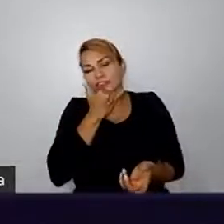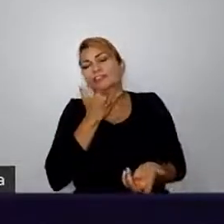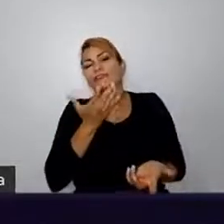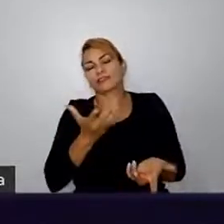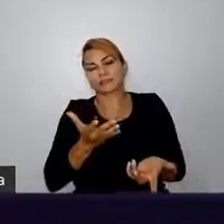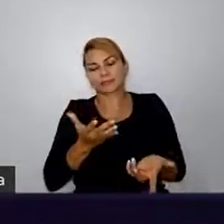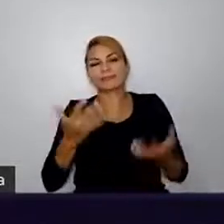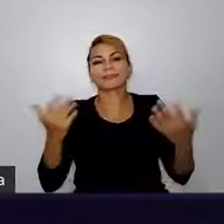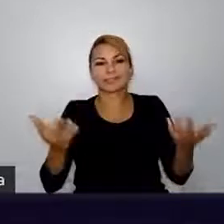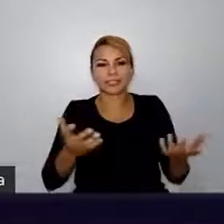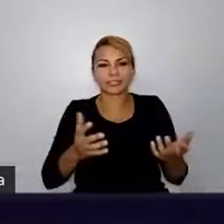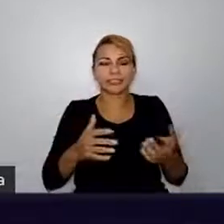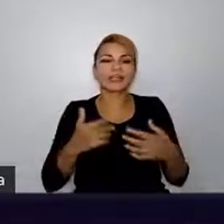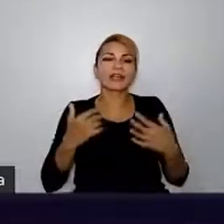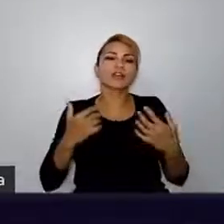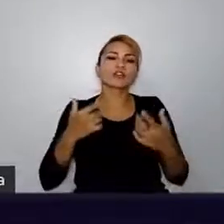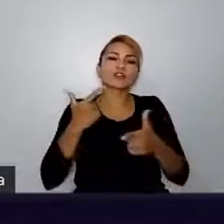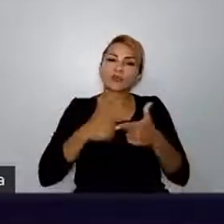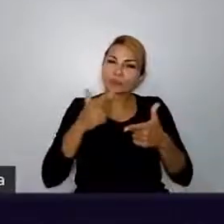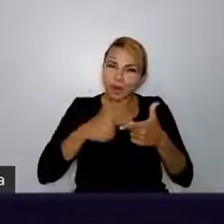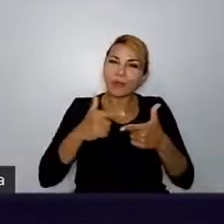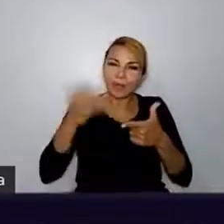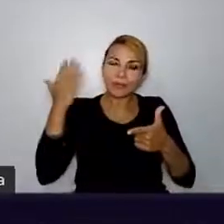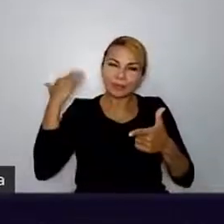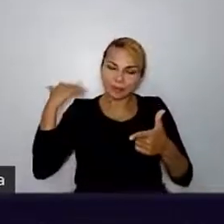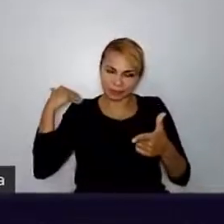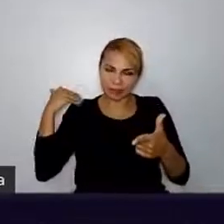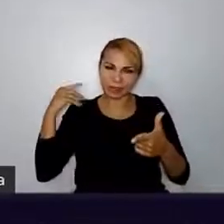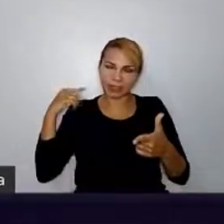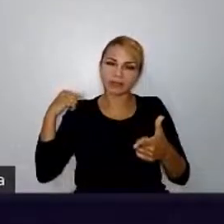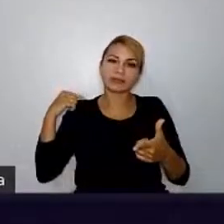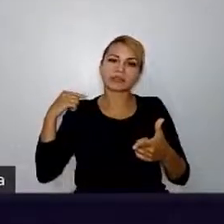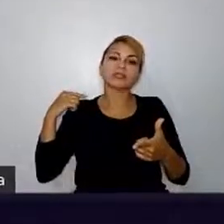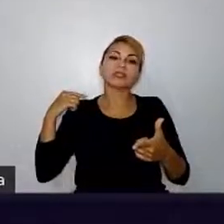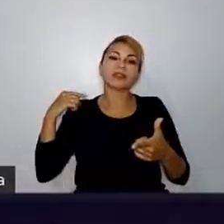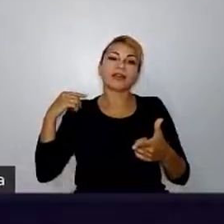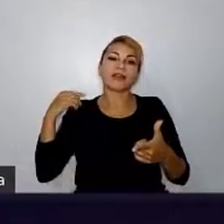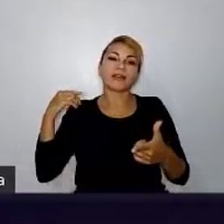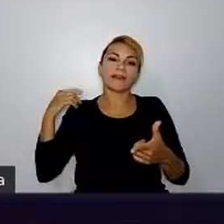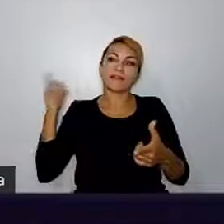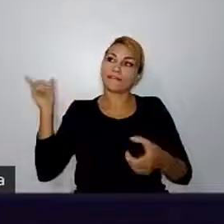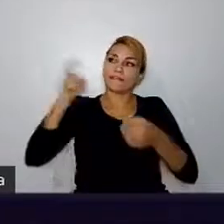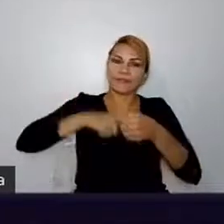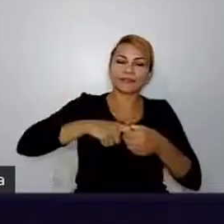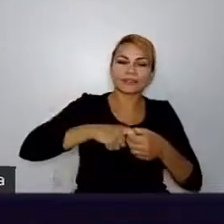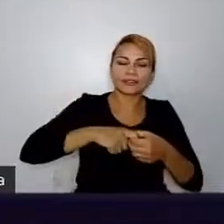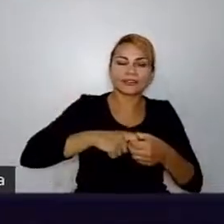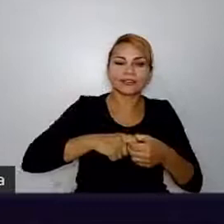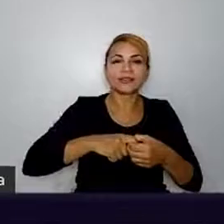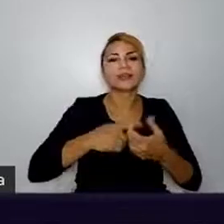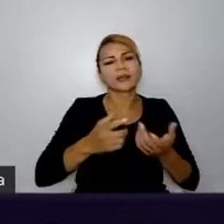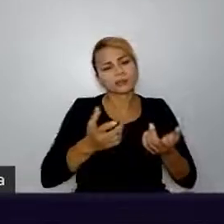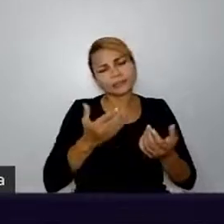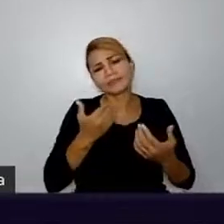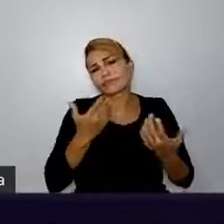a gente precisa simplesmente ser humilde, pedir desculpa, reconhecer e tocar o barco.